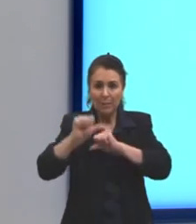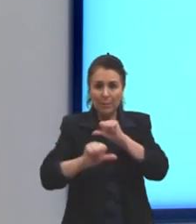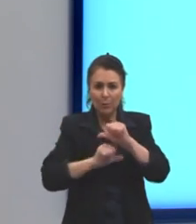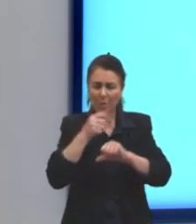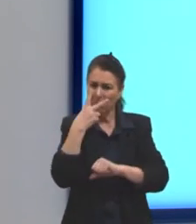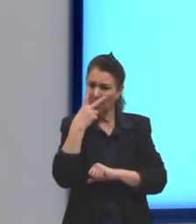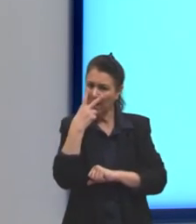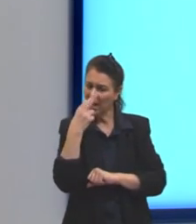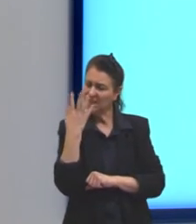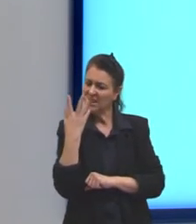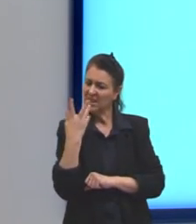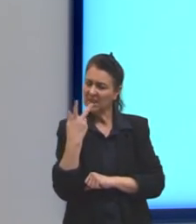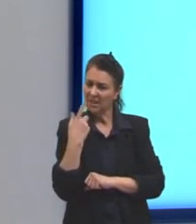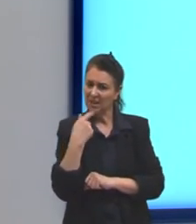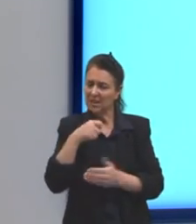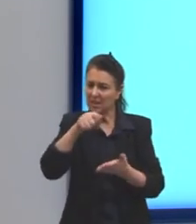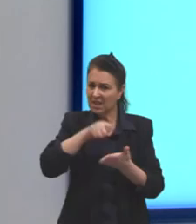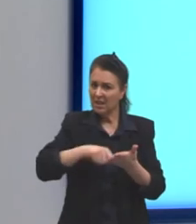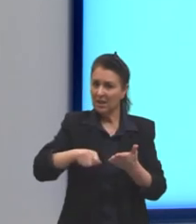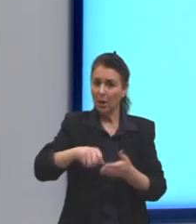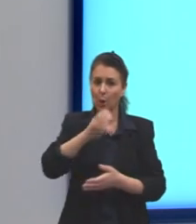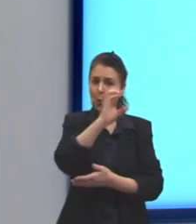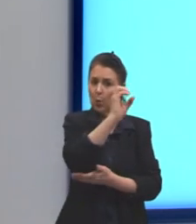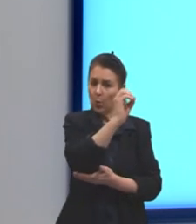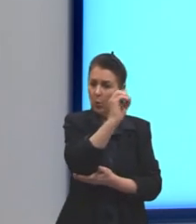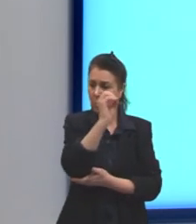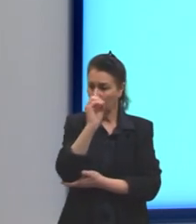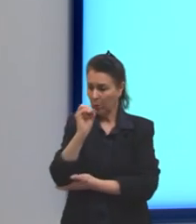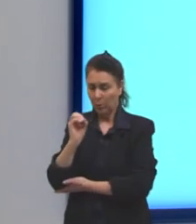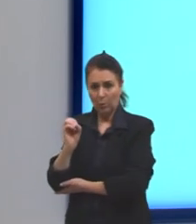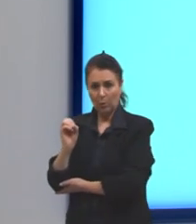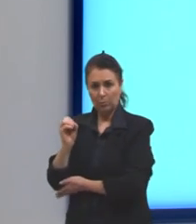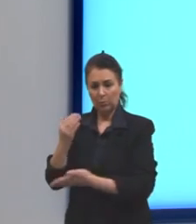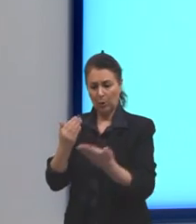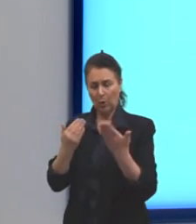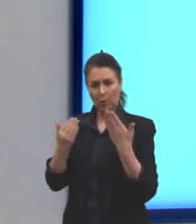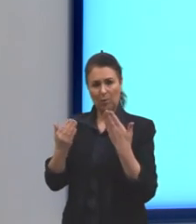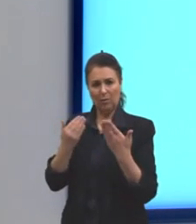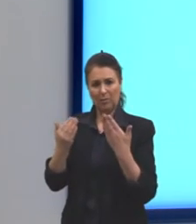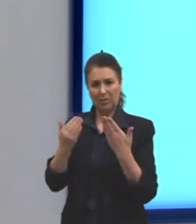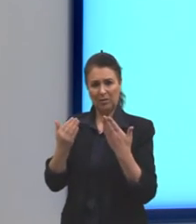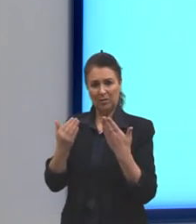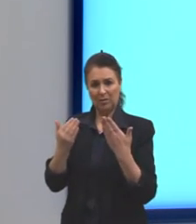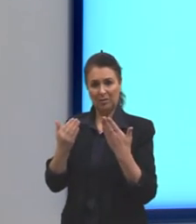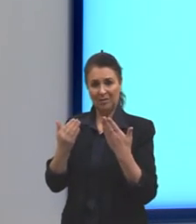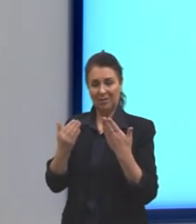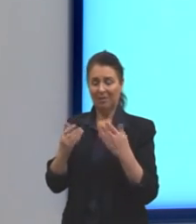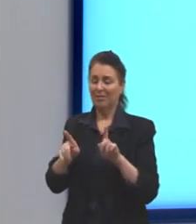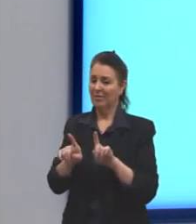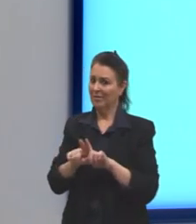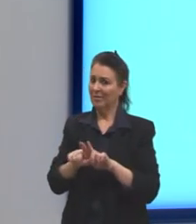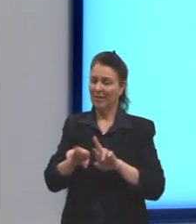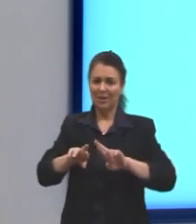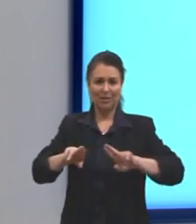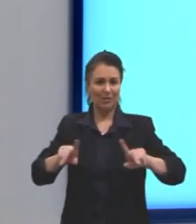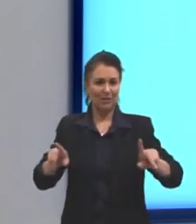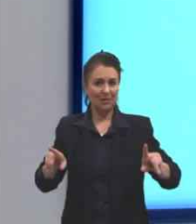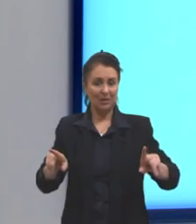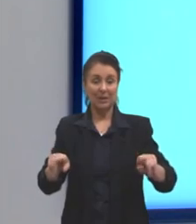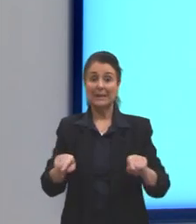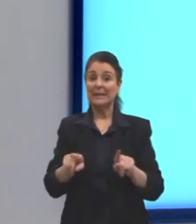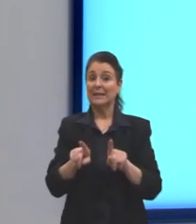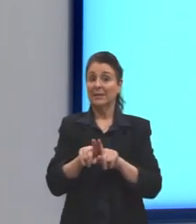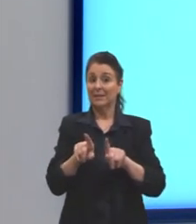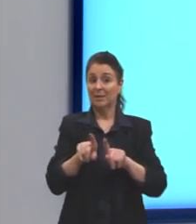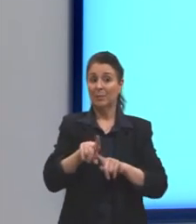Olha esse O aqui e olha esse aqui, que nem fecha ali direitinho. E, além disso,